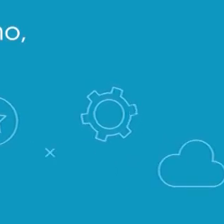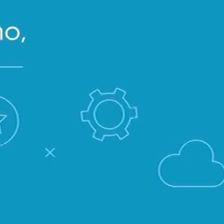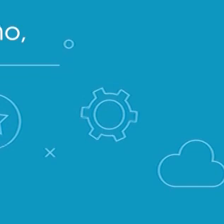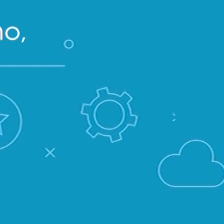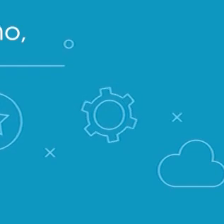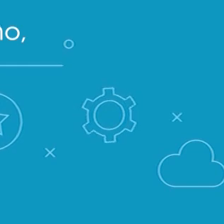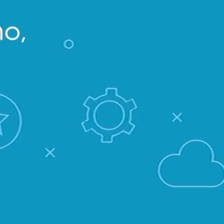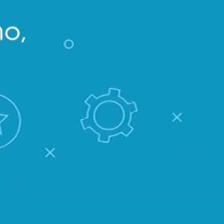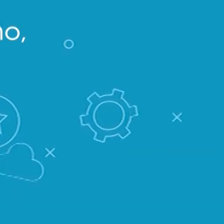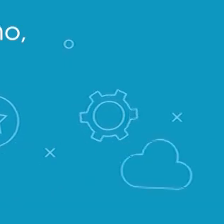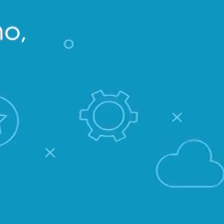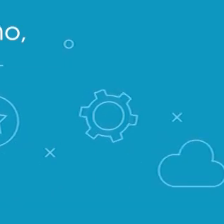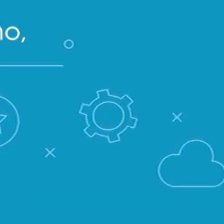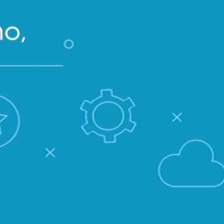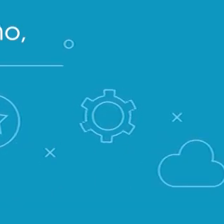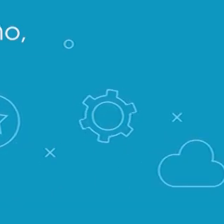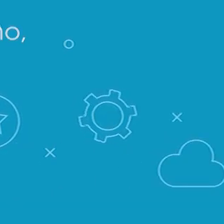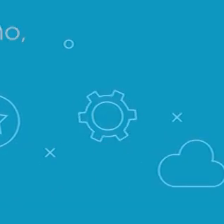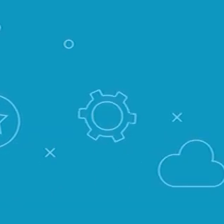gostado?